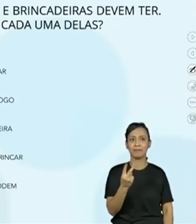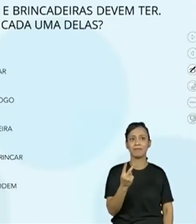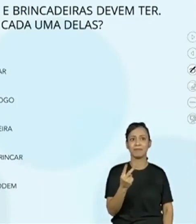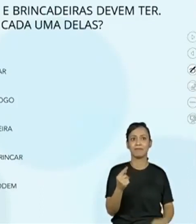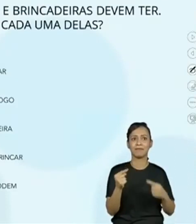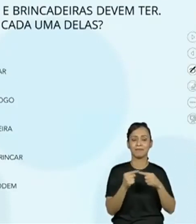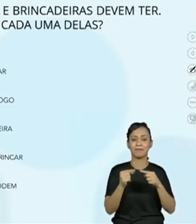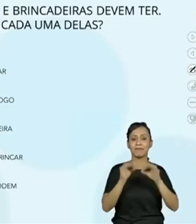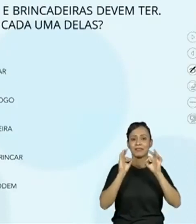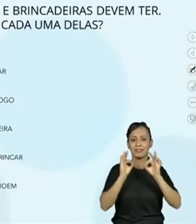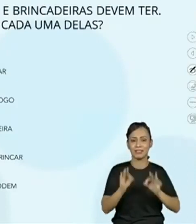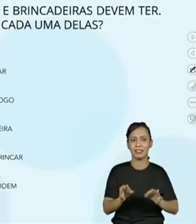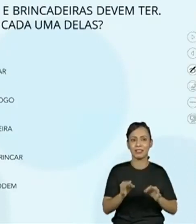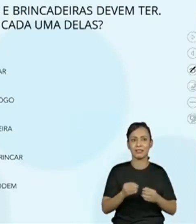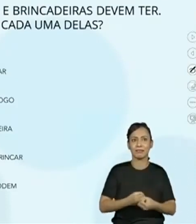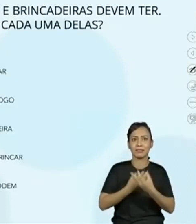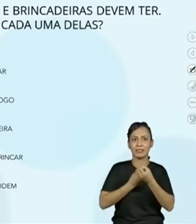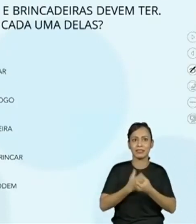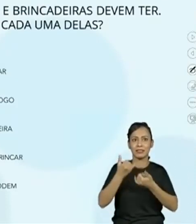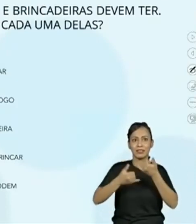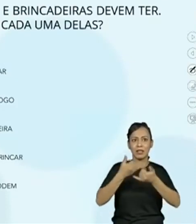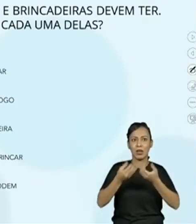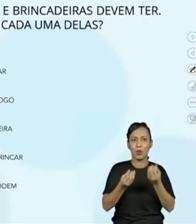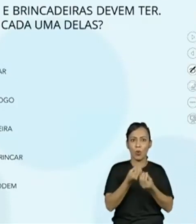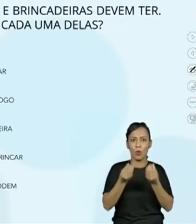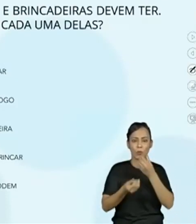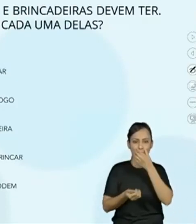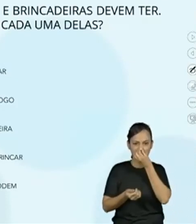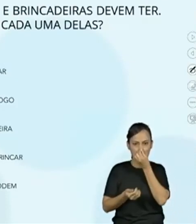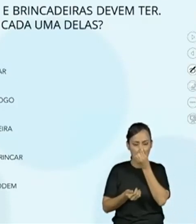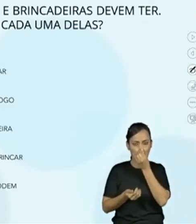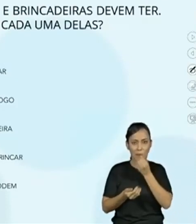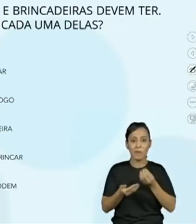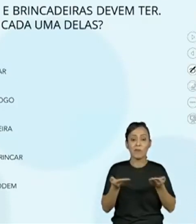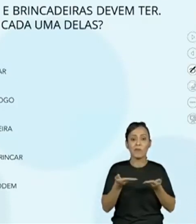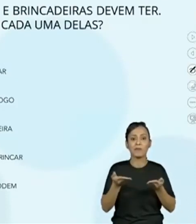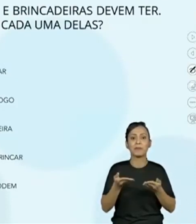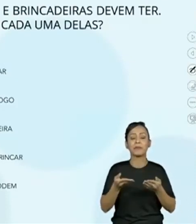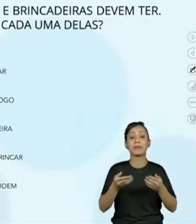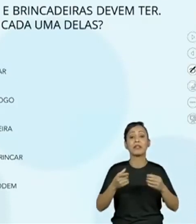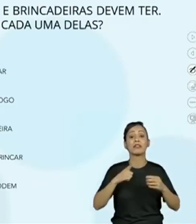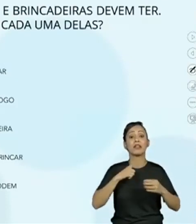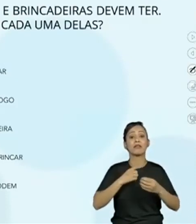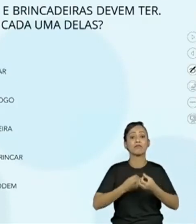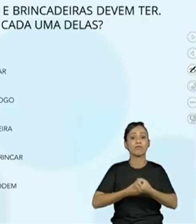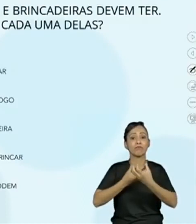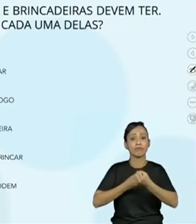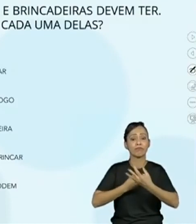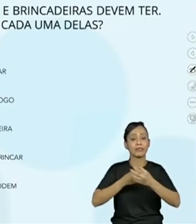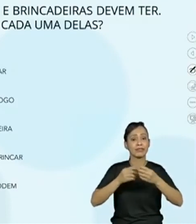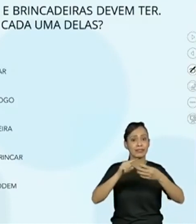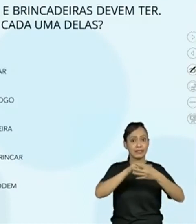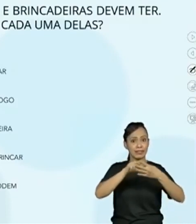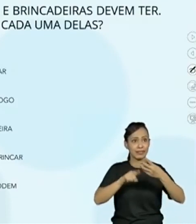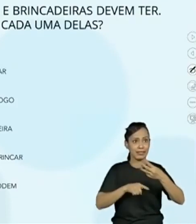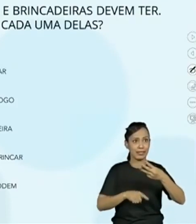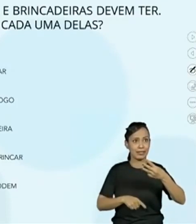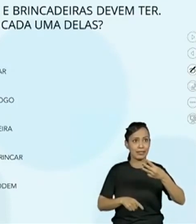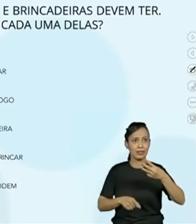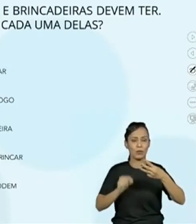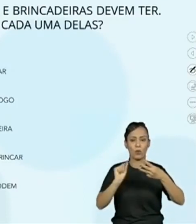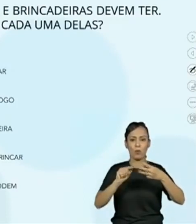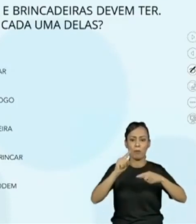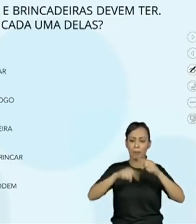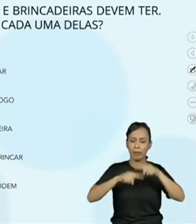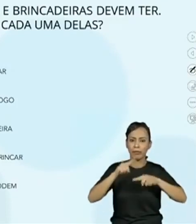pessoas podem brincar. Agora, gente tem três partes e três descrições dessas partes, né? Isso. Material